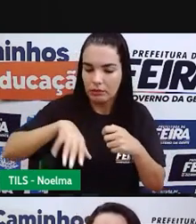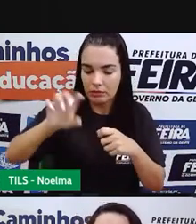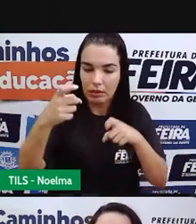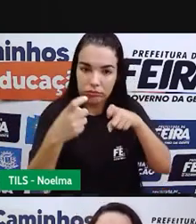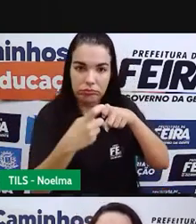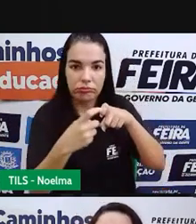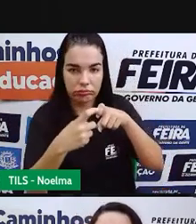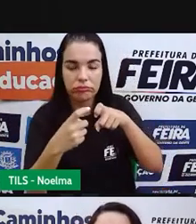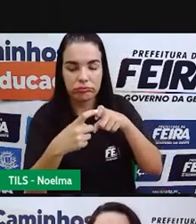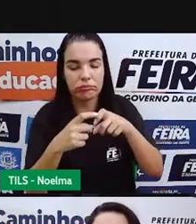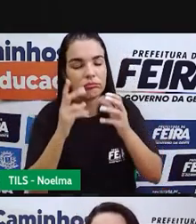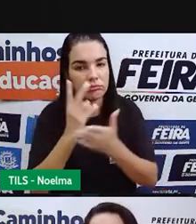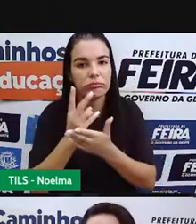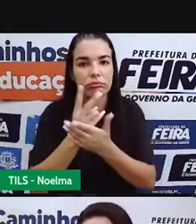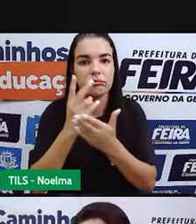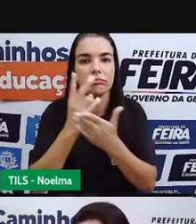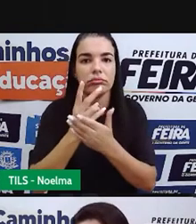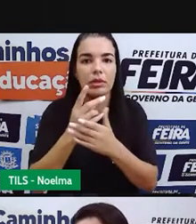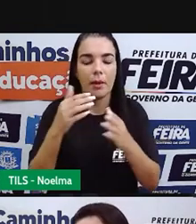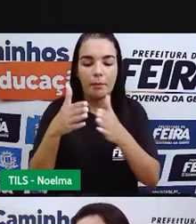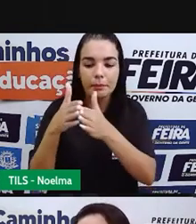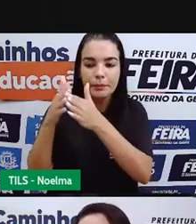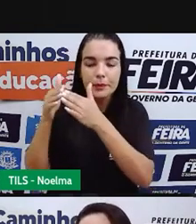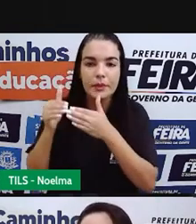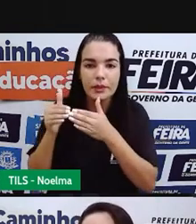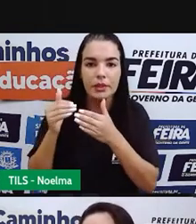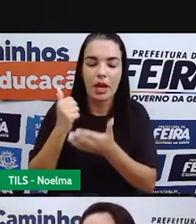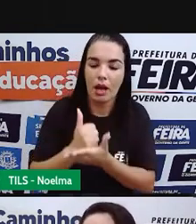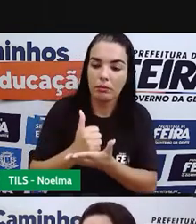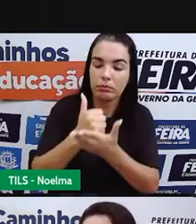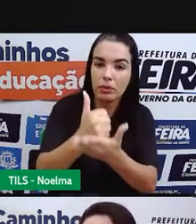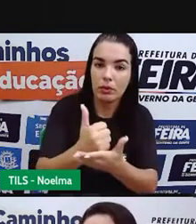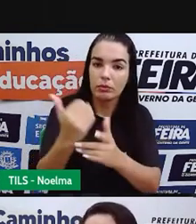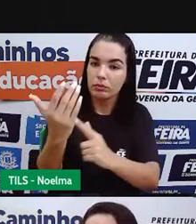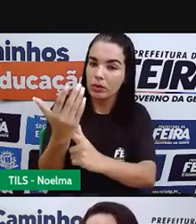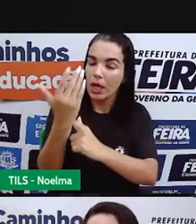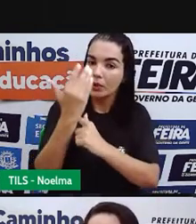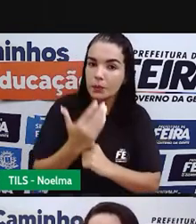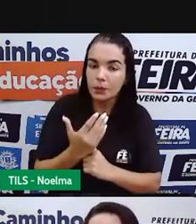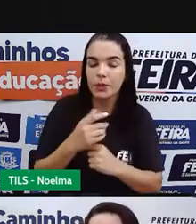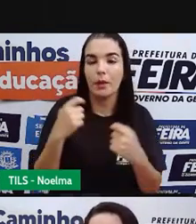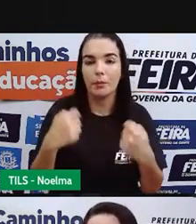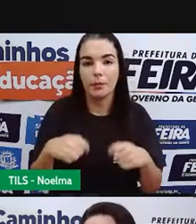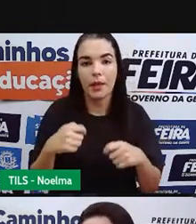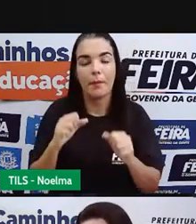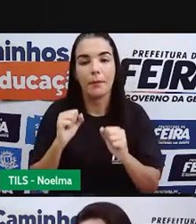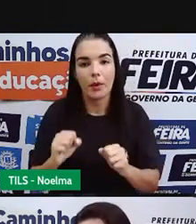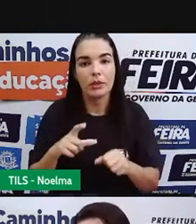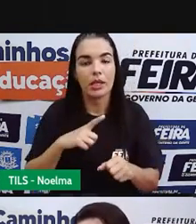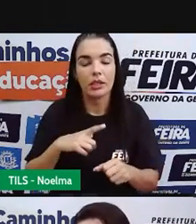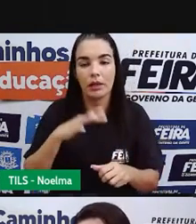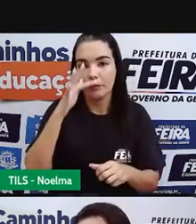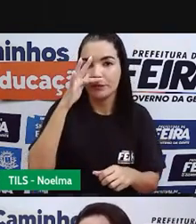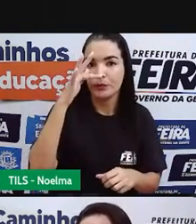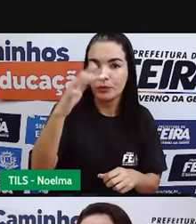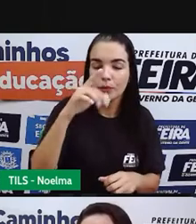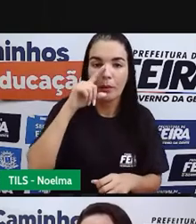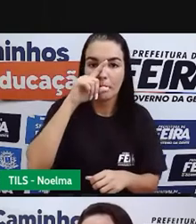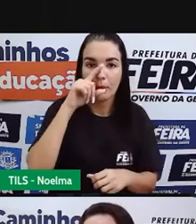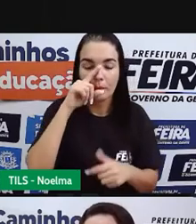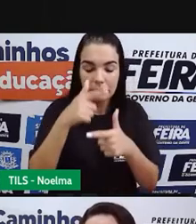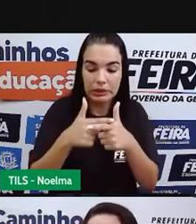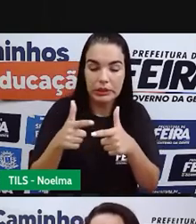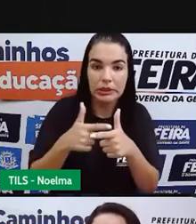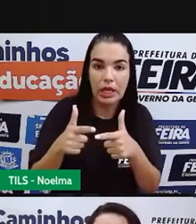alimentares também, eles causarem problemas renais. Para quem já está propício a ter um